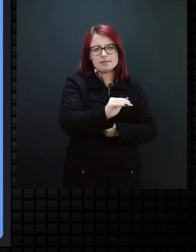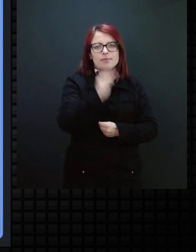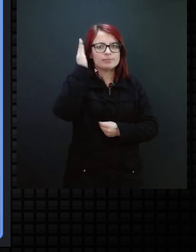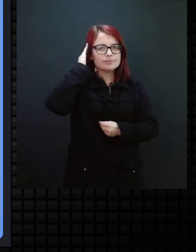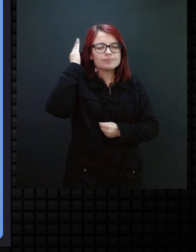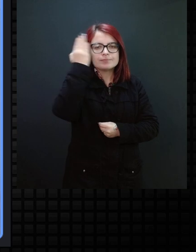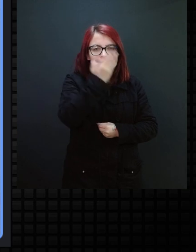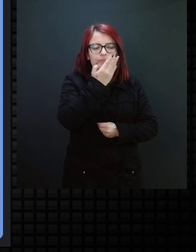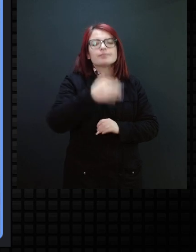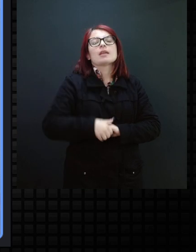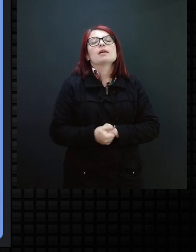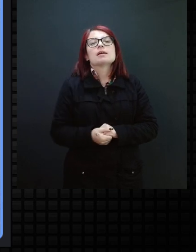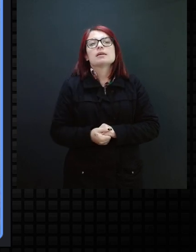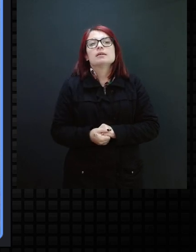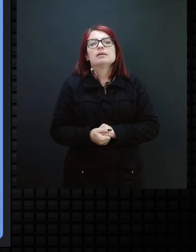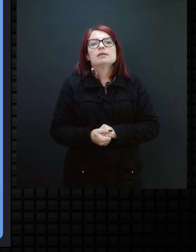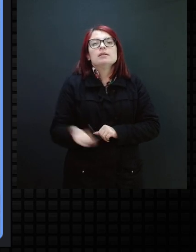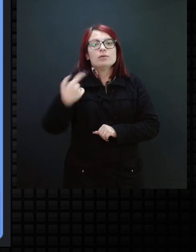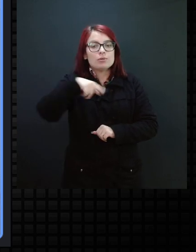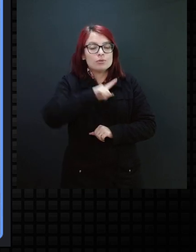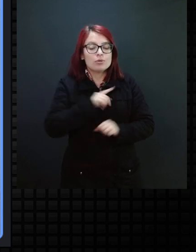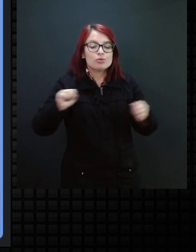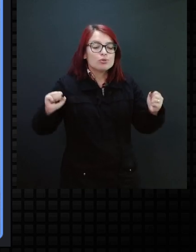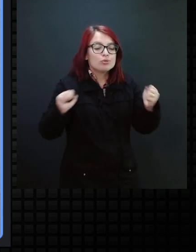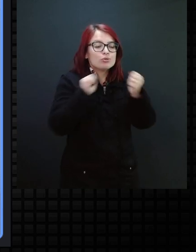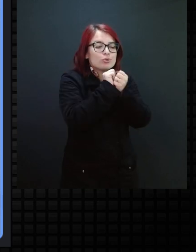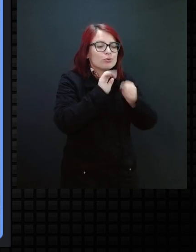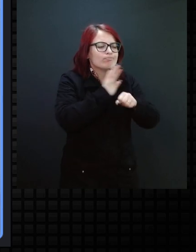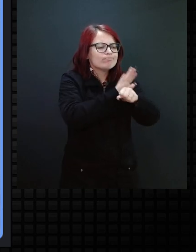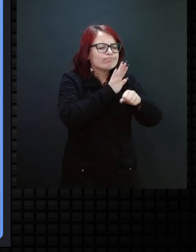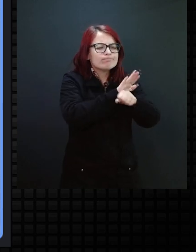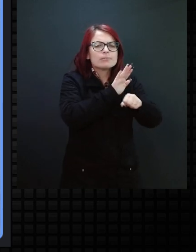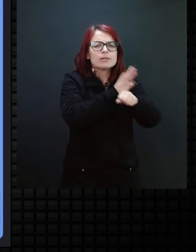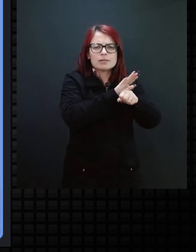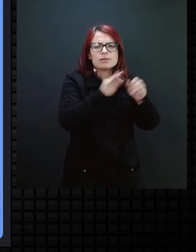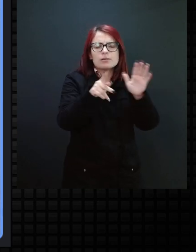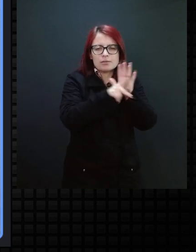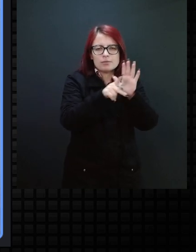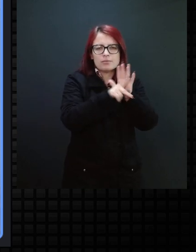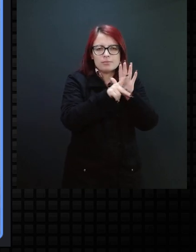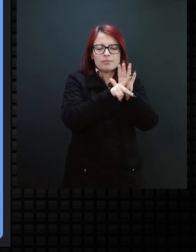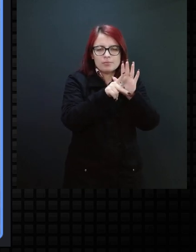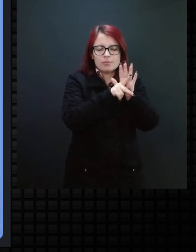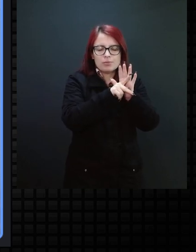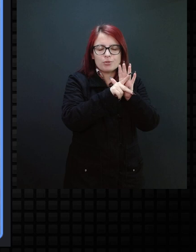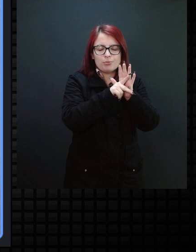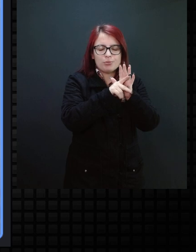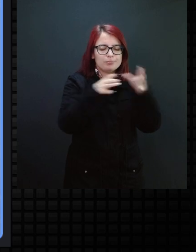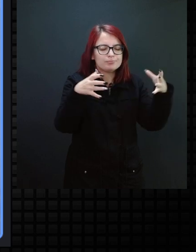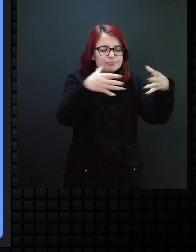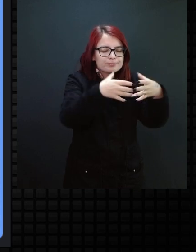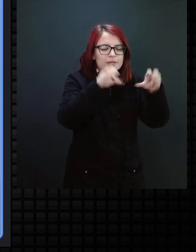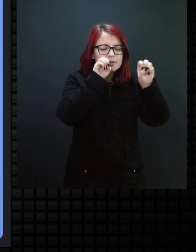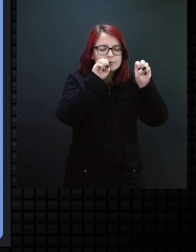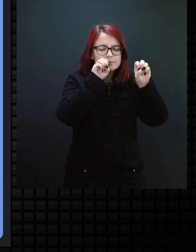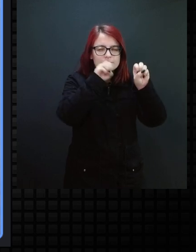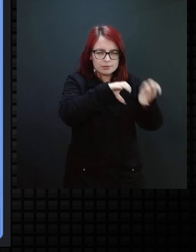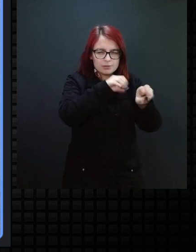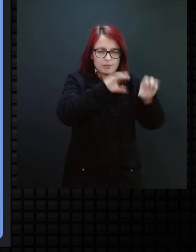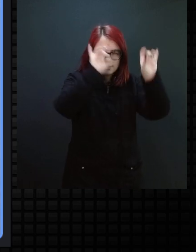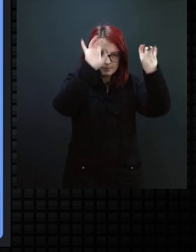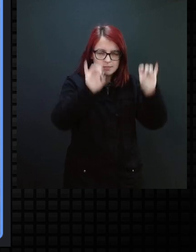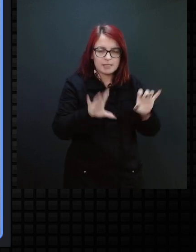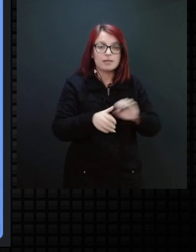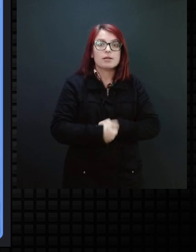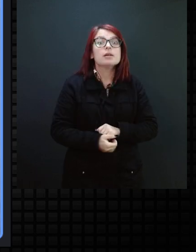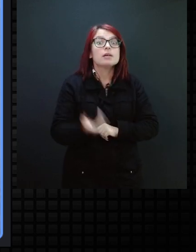existente, nós fazemos parte do atendimento educacional especializado, somos um centro de atendimento, então nós